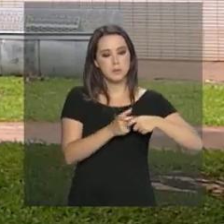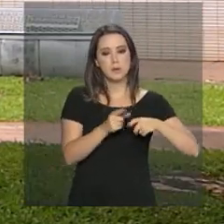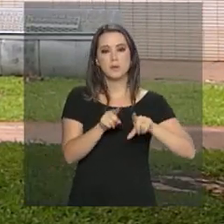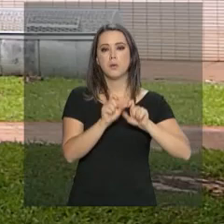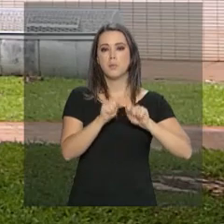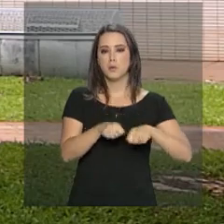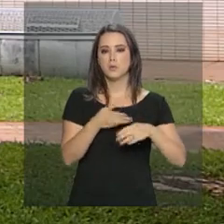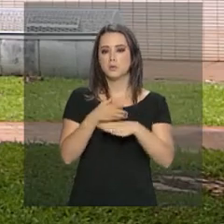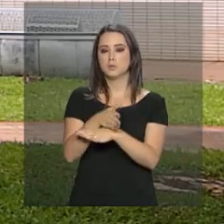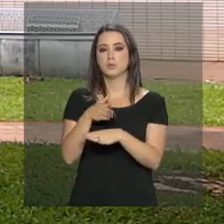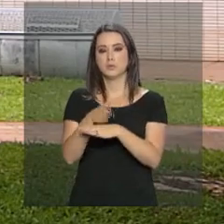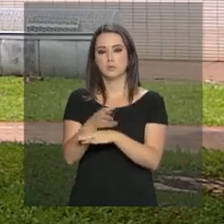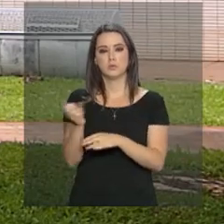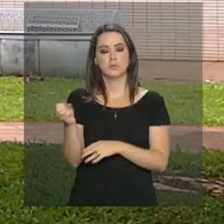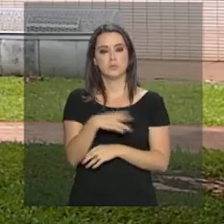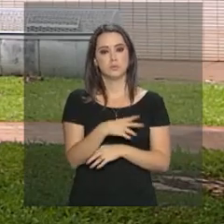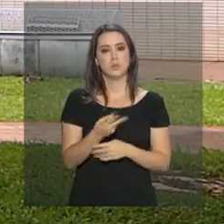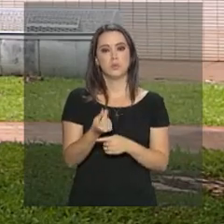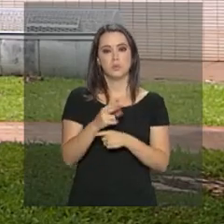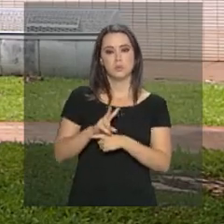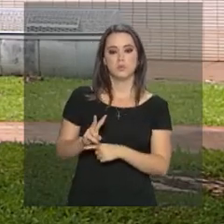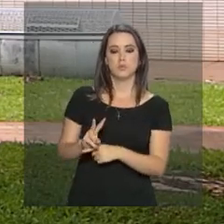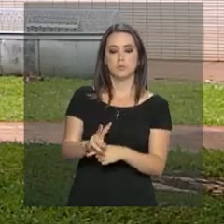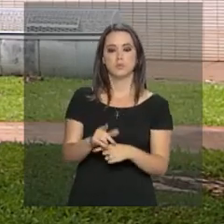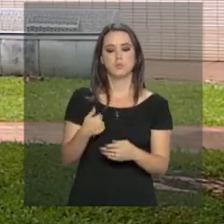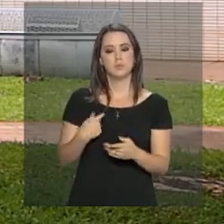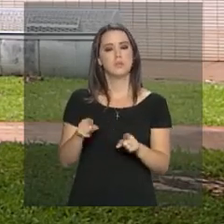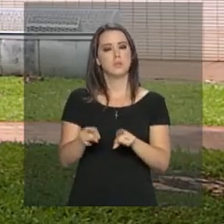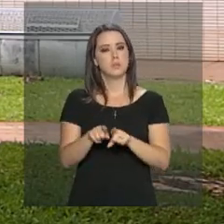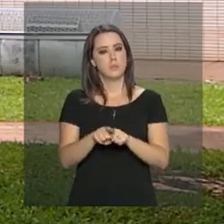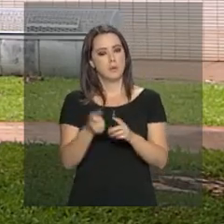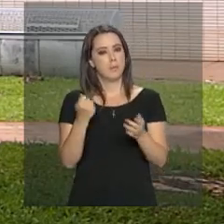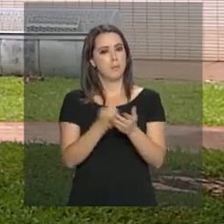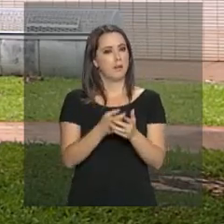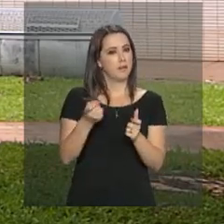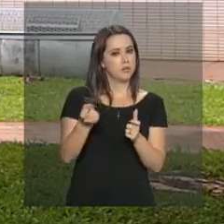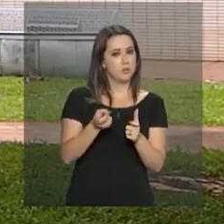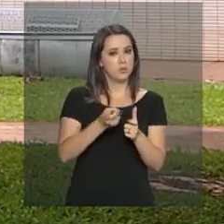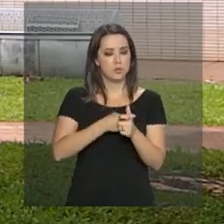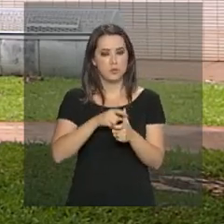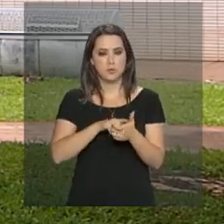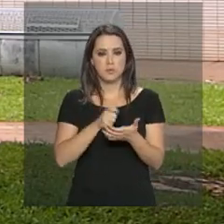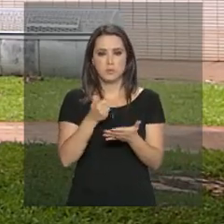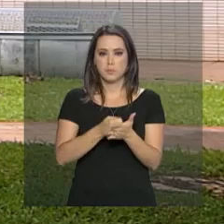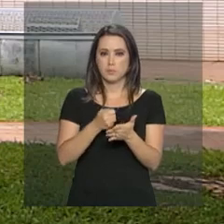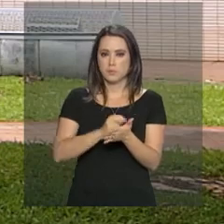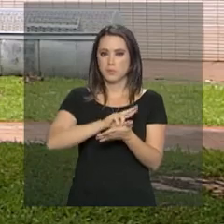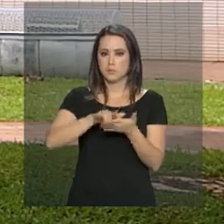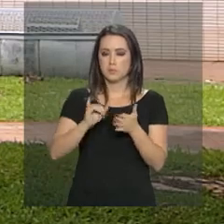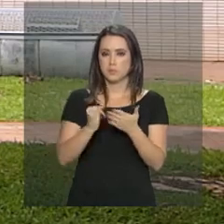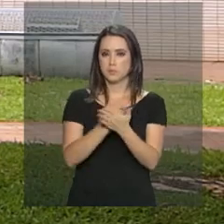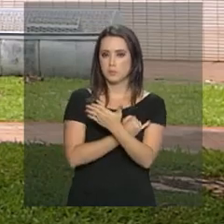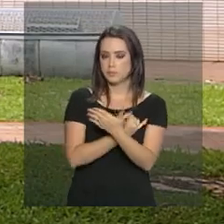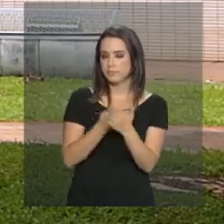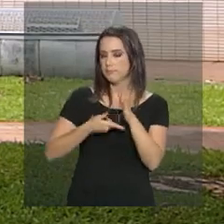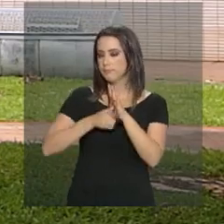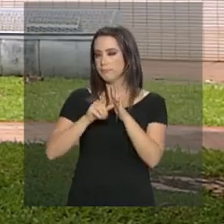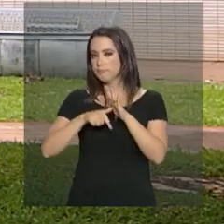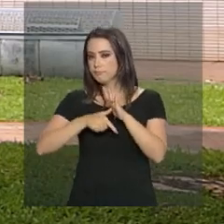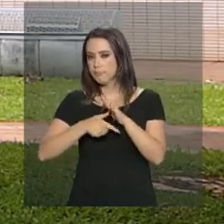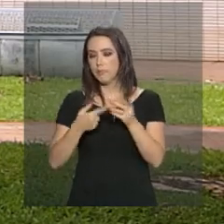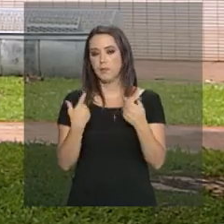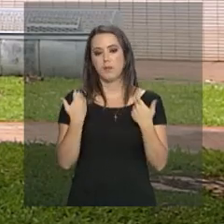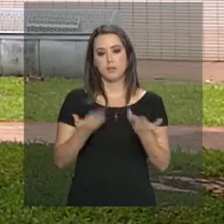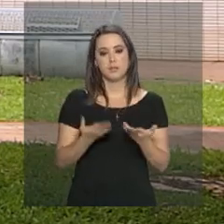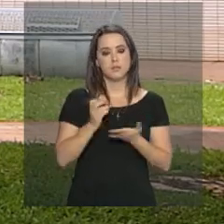podem ter acesso a novos financiamentos, além de regularizar empréstimos e pagamentos de impostos. Para isso,